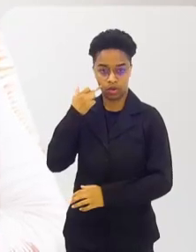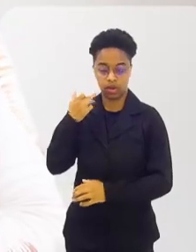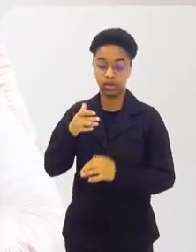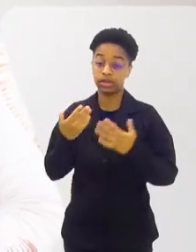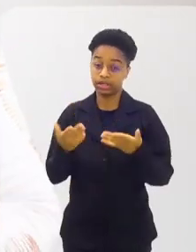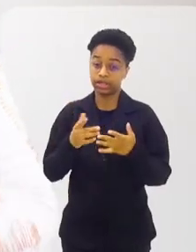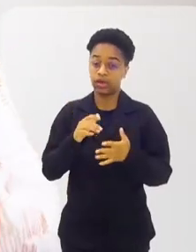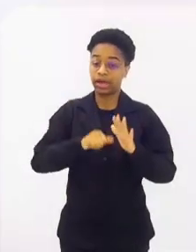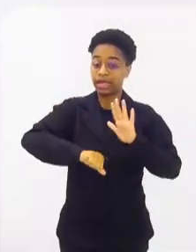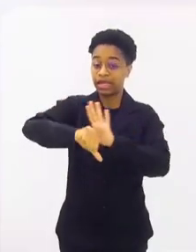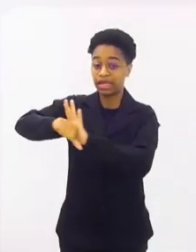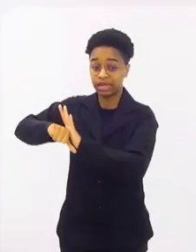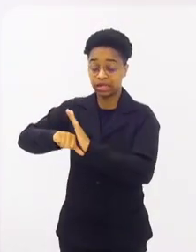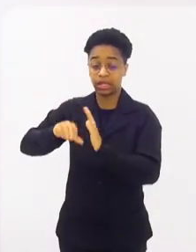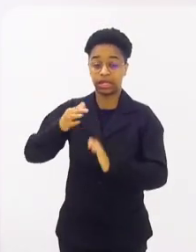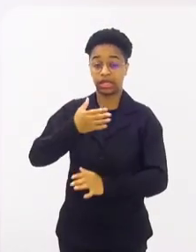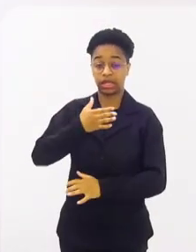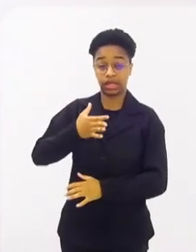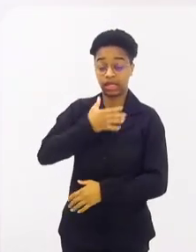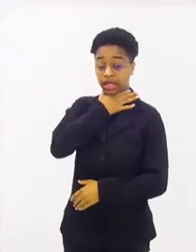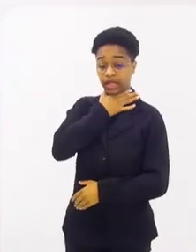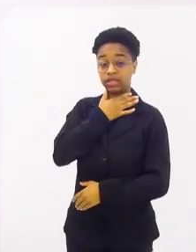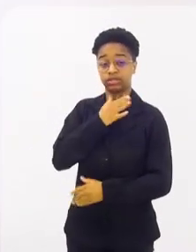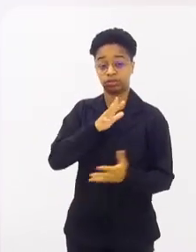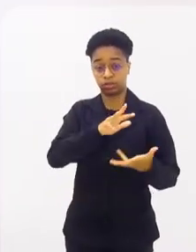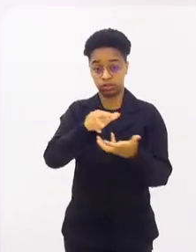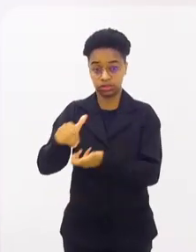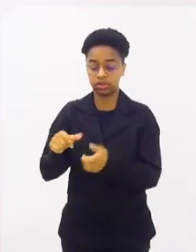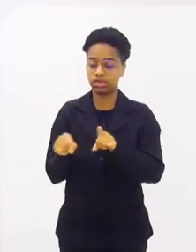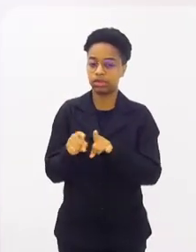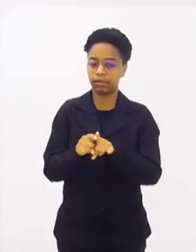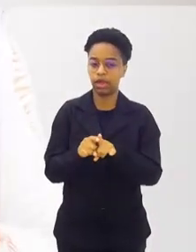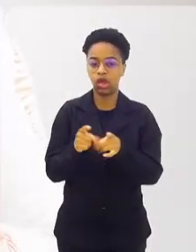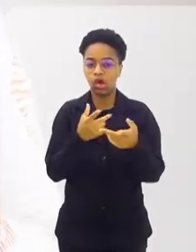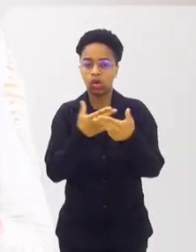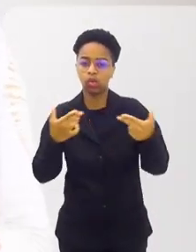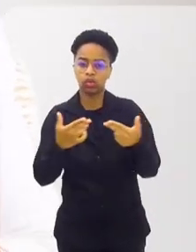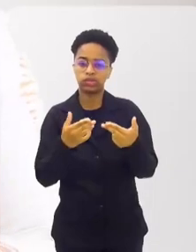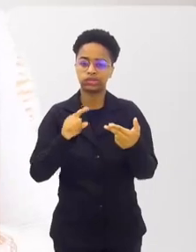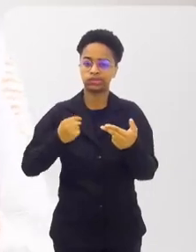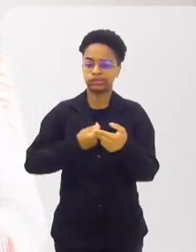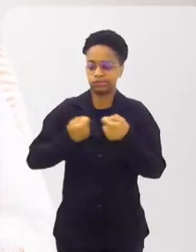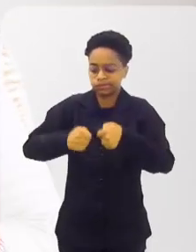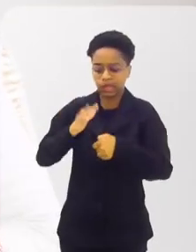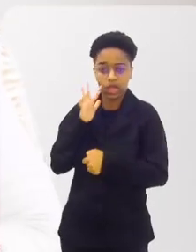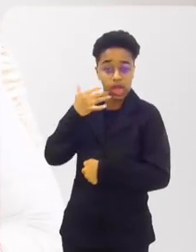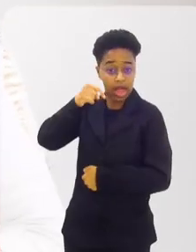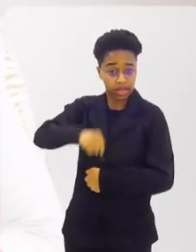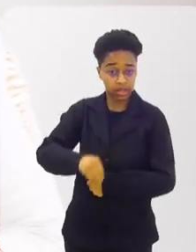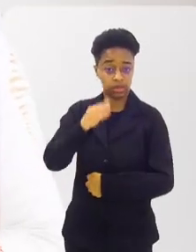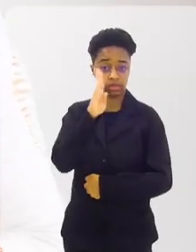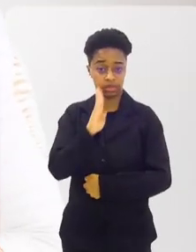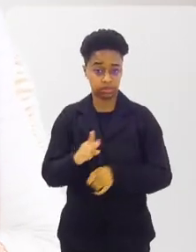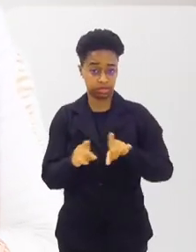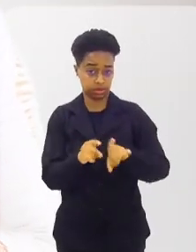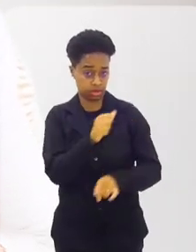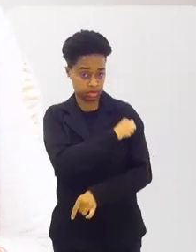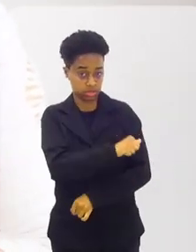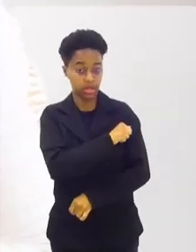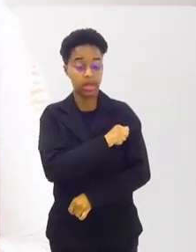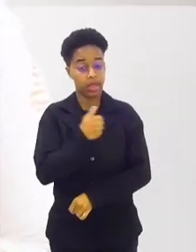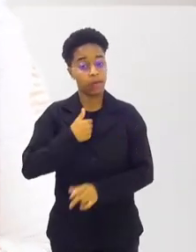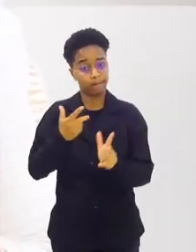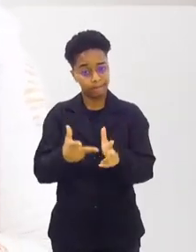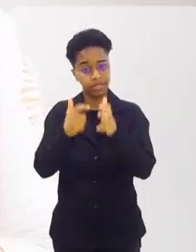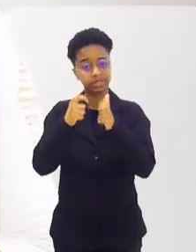das crises humanitárias no mundo e aquilo que chega de demanda para o Brasil, para o Rio de Janeiro em específico, eu